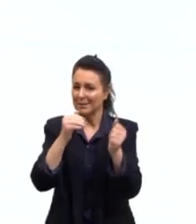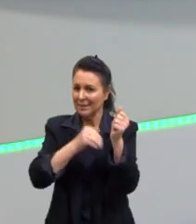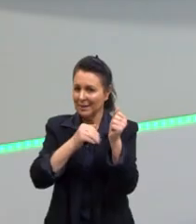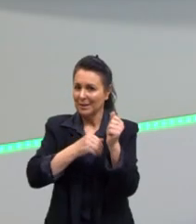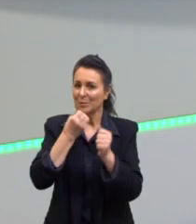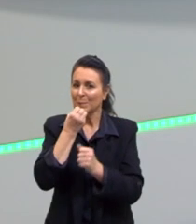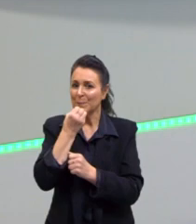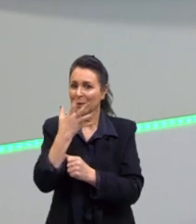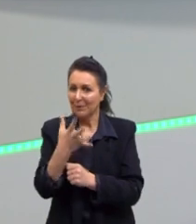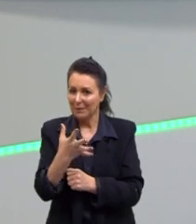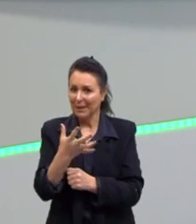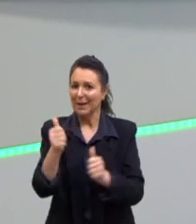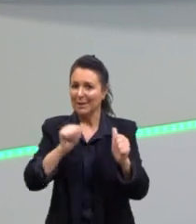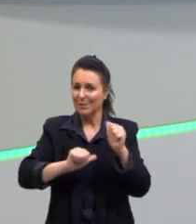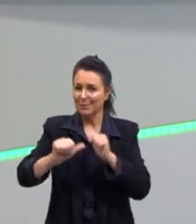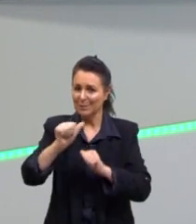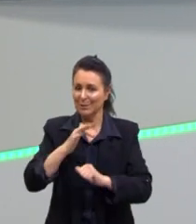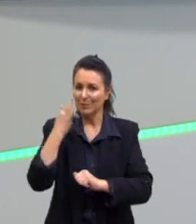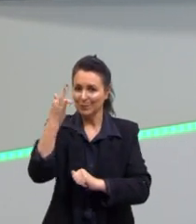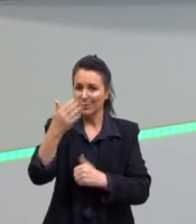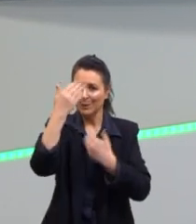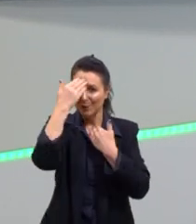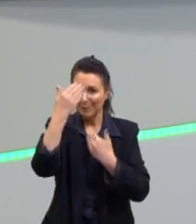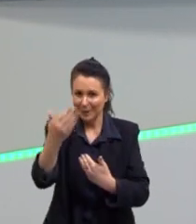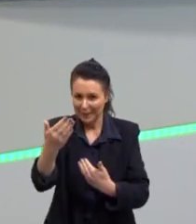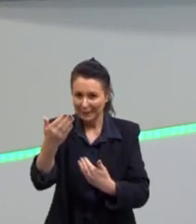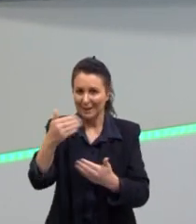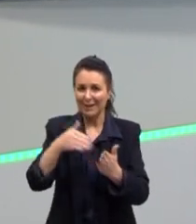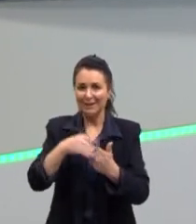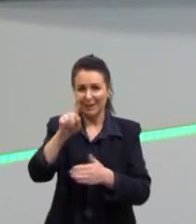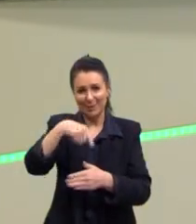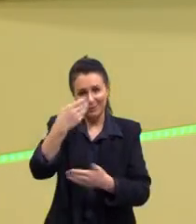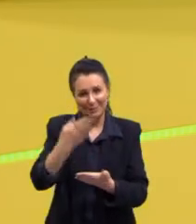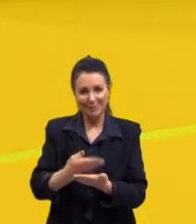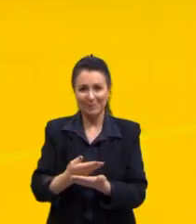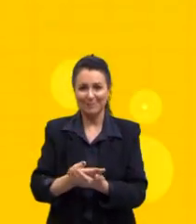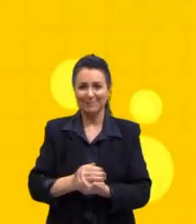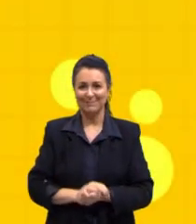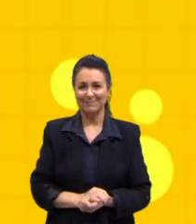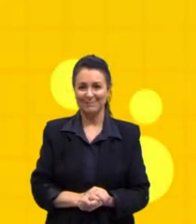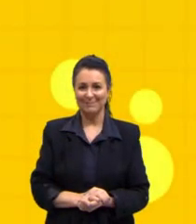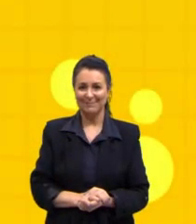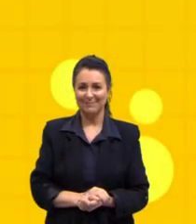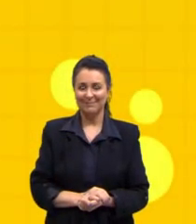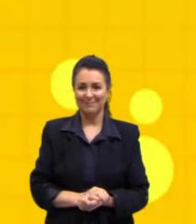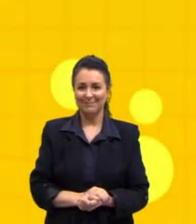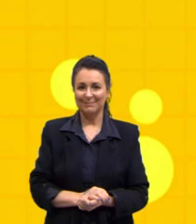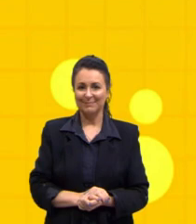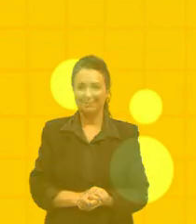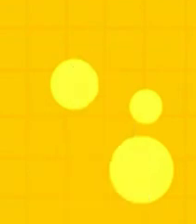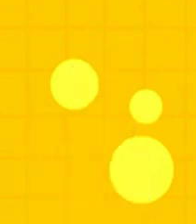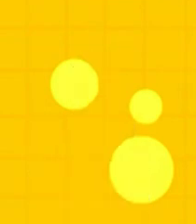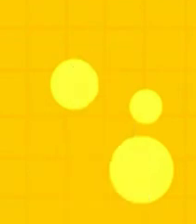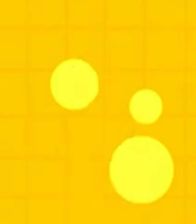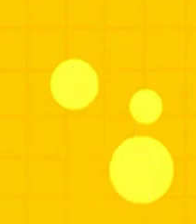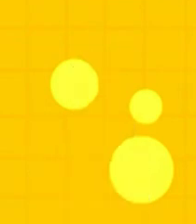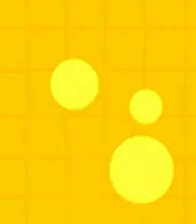competências para serem revelados. Muito obrigada e até a próxima. Tchau, tchau, Tchau, tchau.